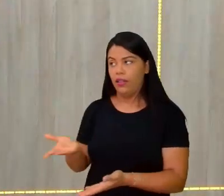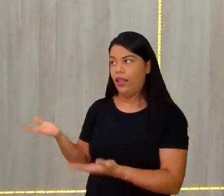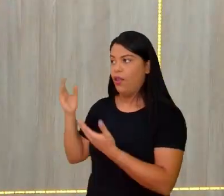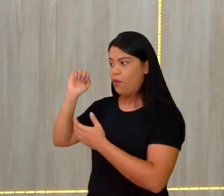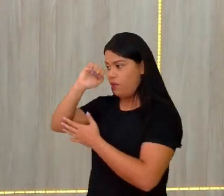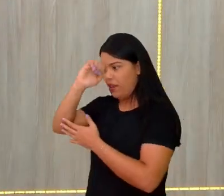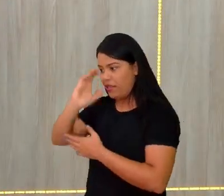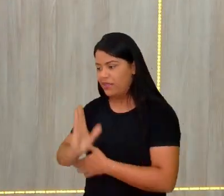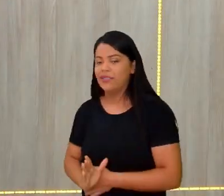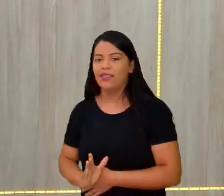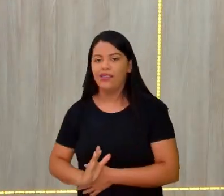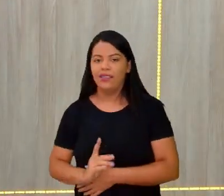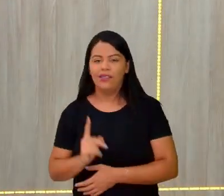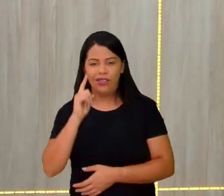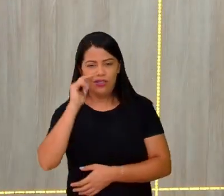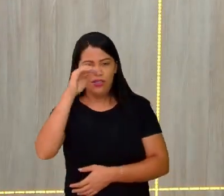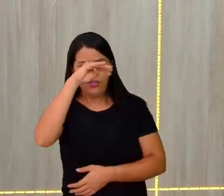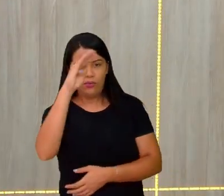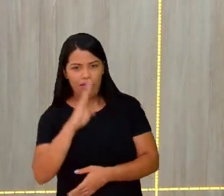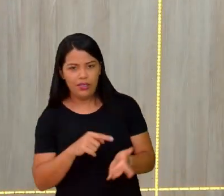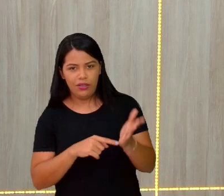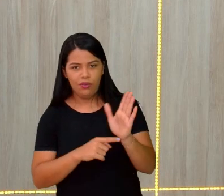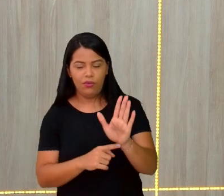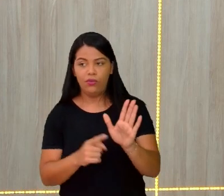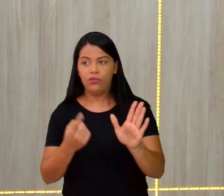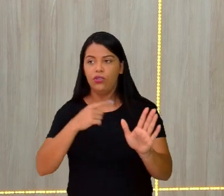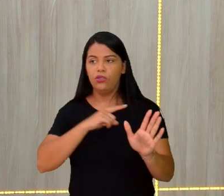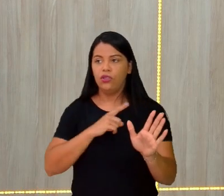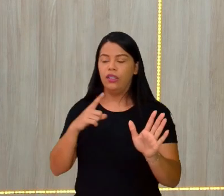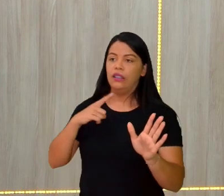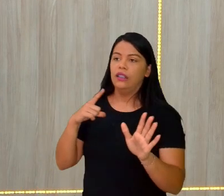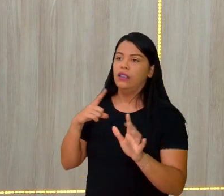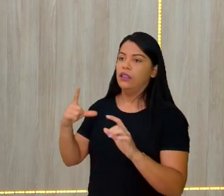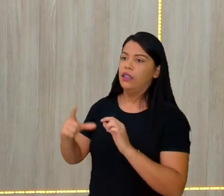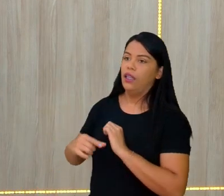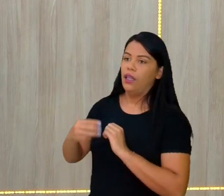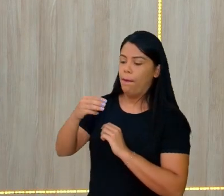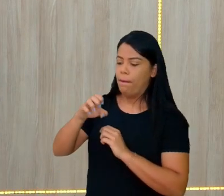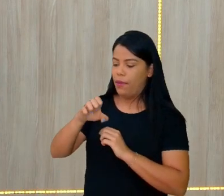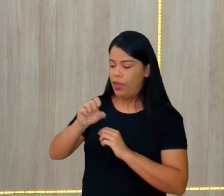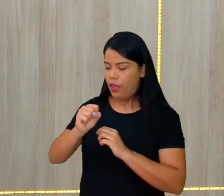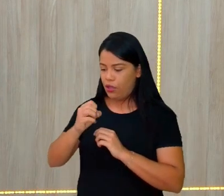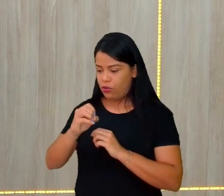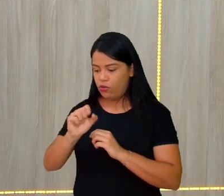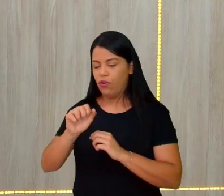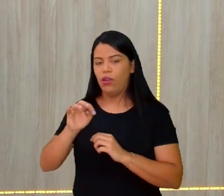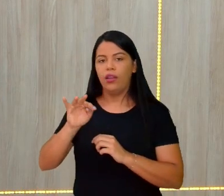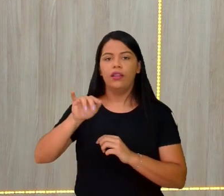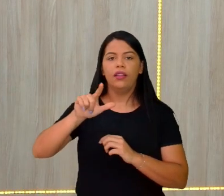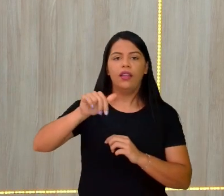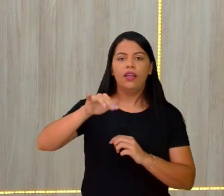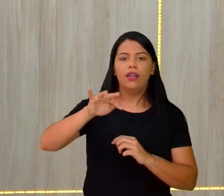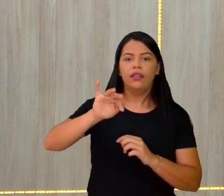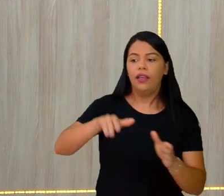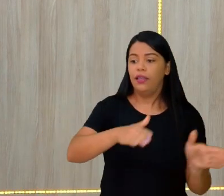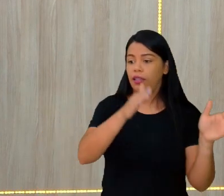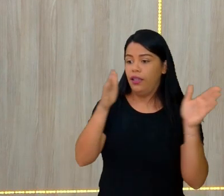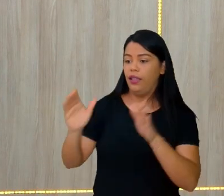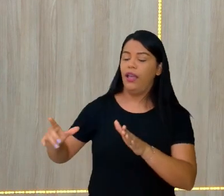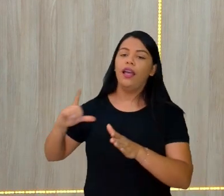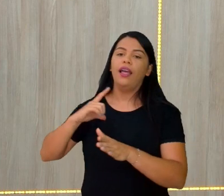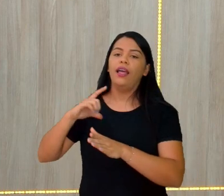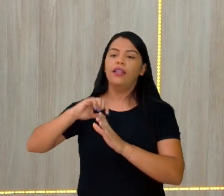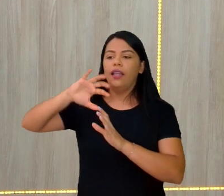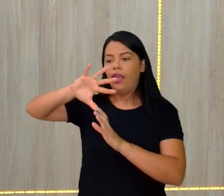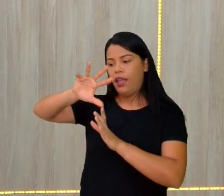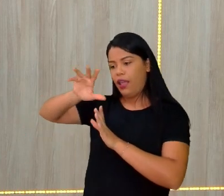E aqui no meio, temos a Dossal, Mesoatlântica, e do lado de cá, o continente africano, né? Se